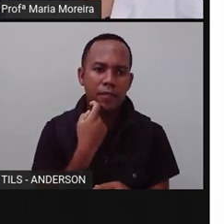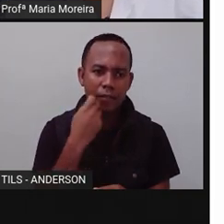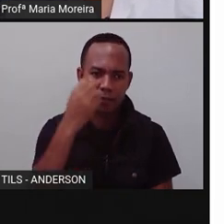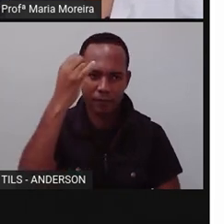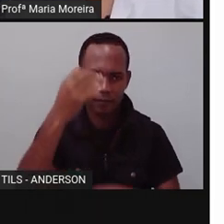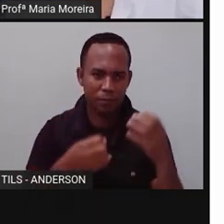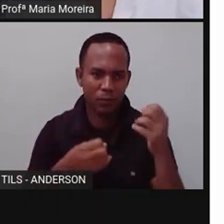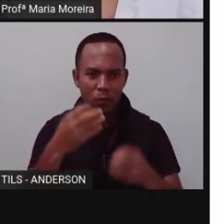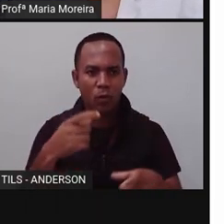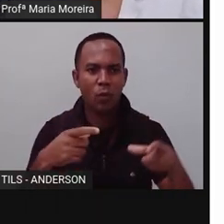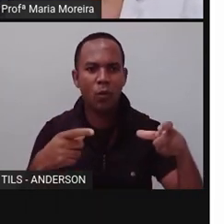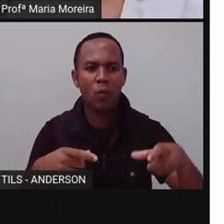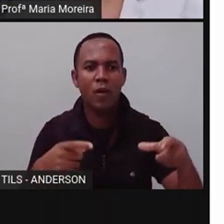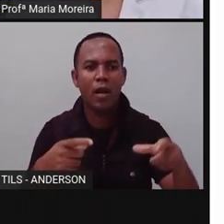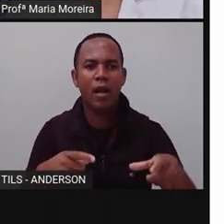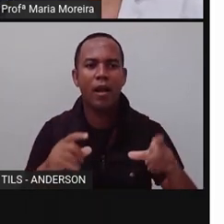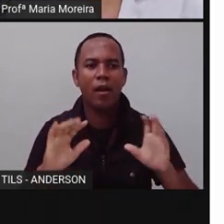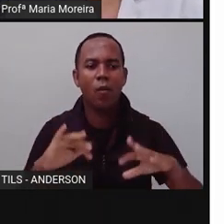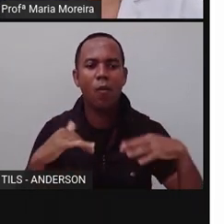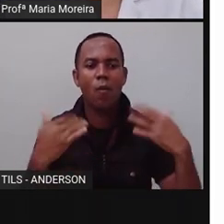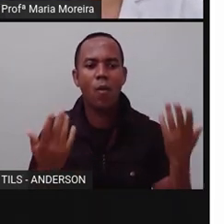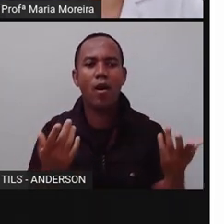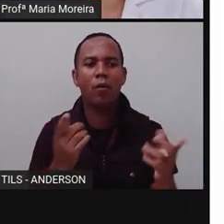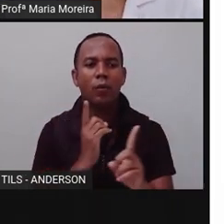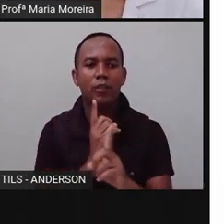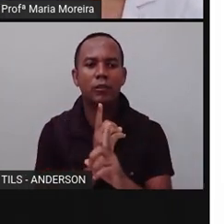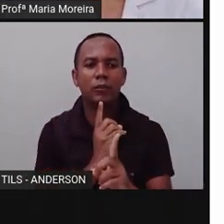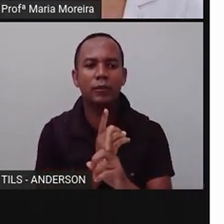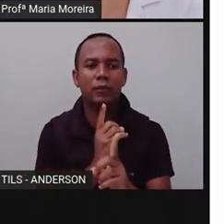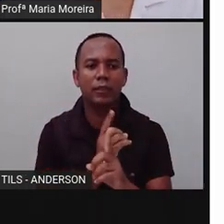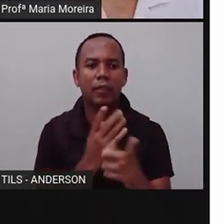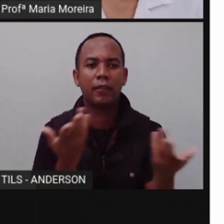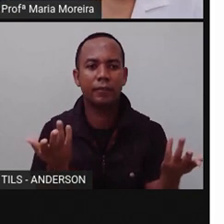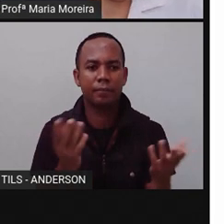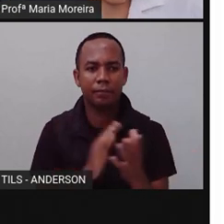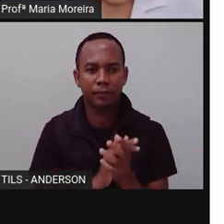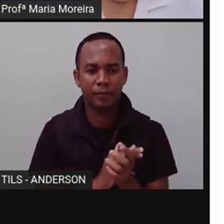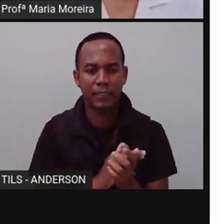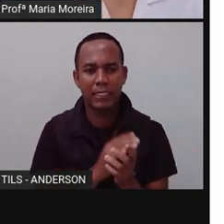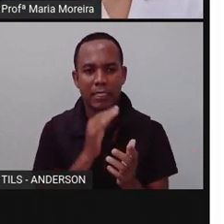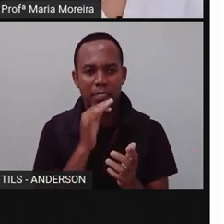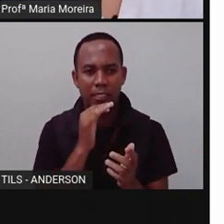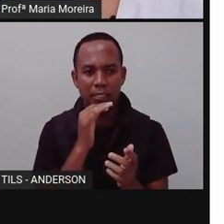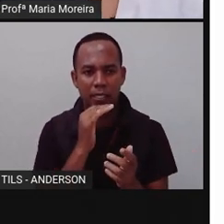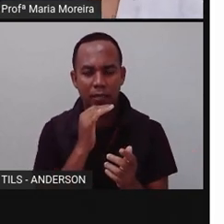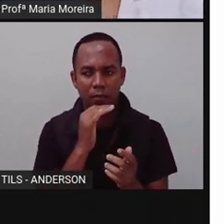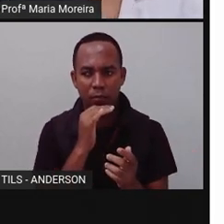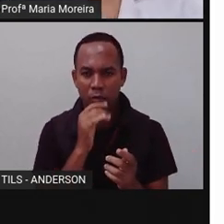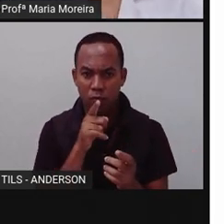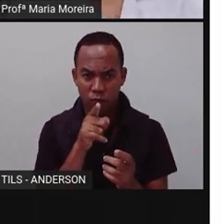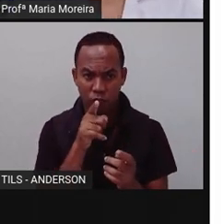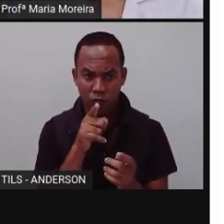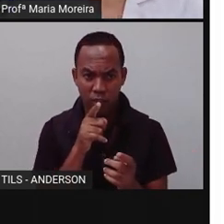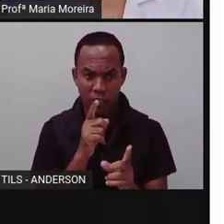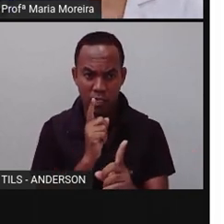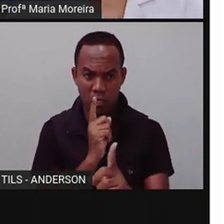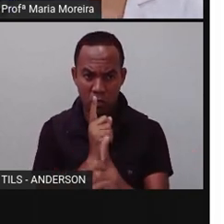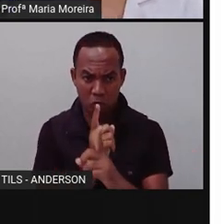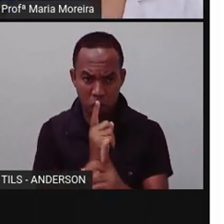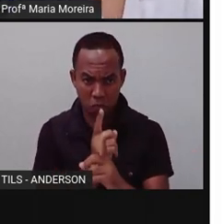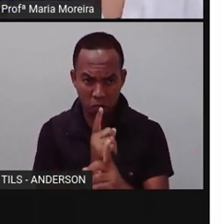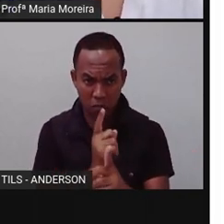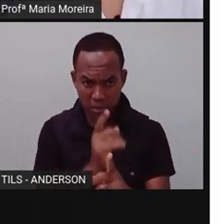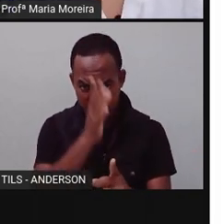habitat dele. Não tem como eu encontrar, por exemplo, uma galinha, né? Andando na água ou não. Não, porque não é o habitat